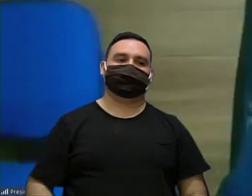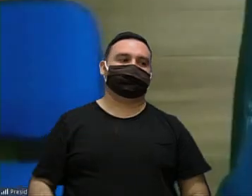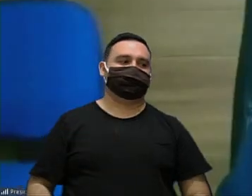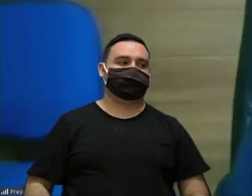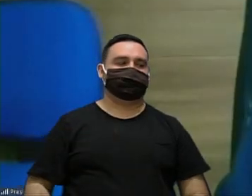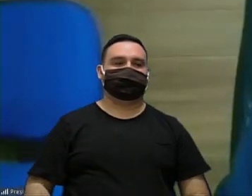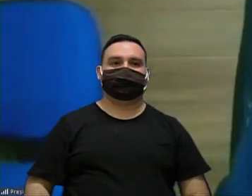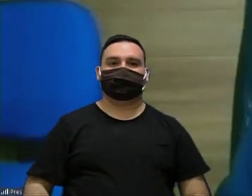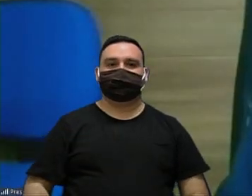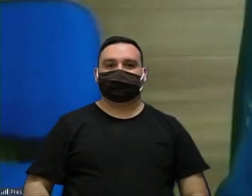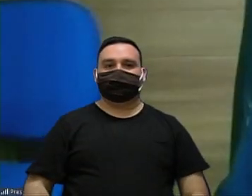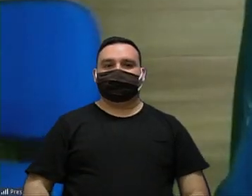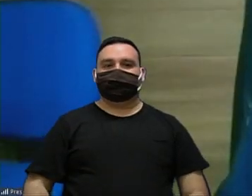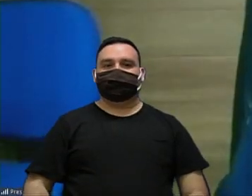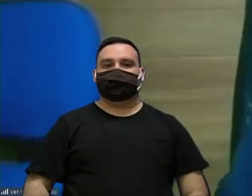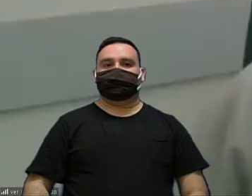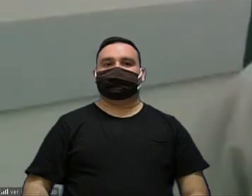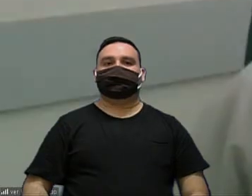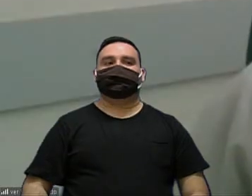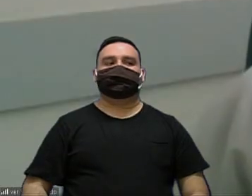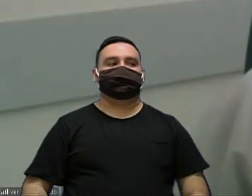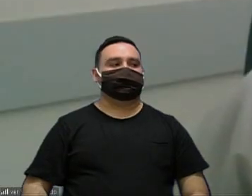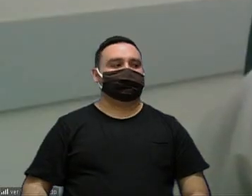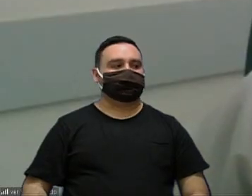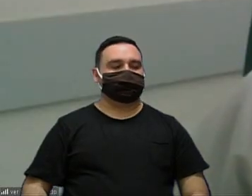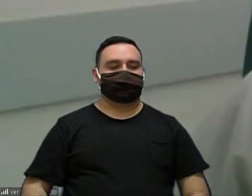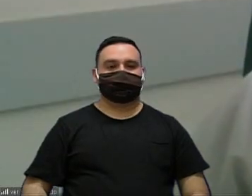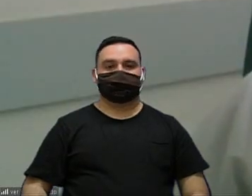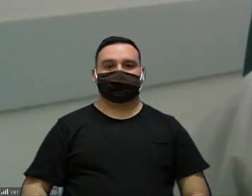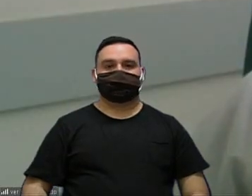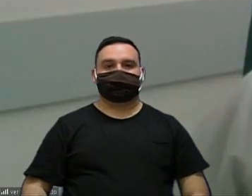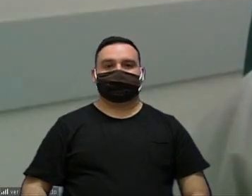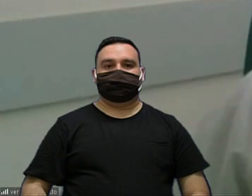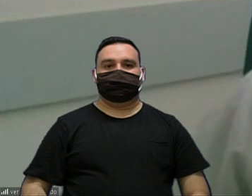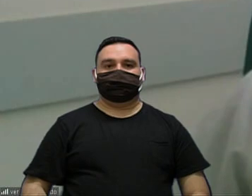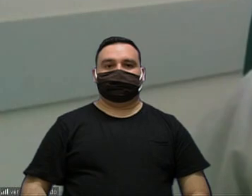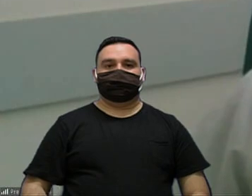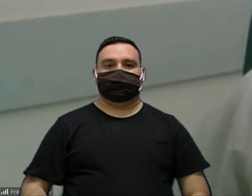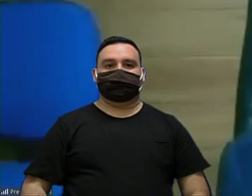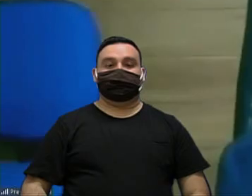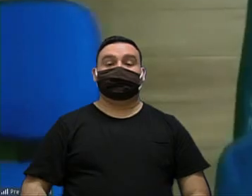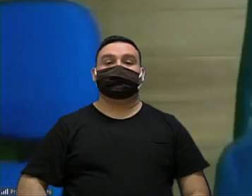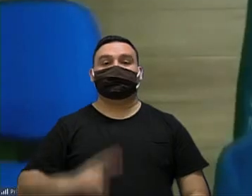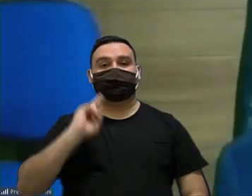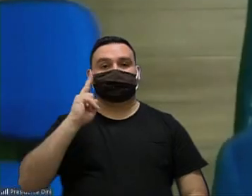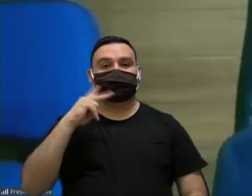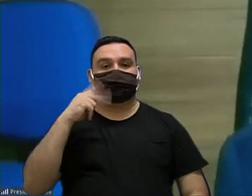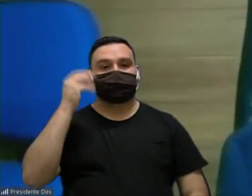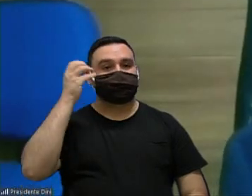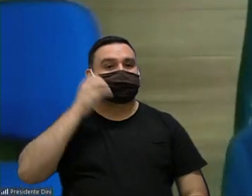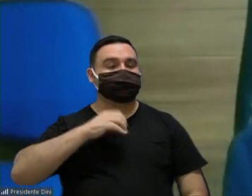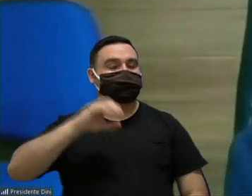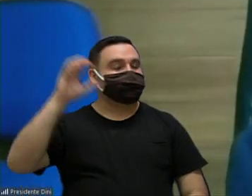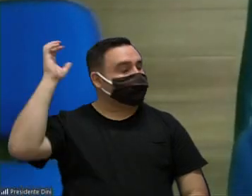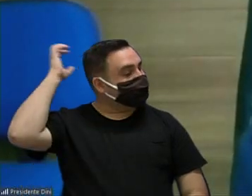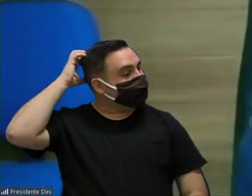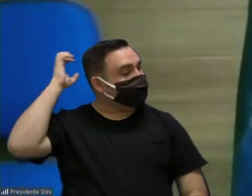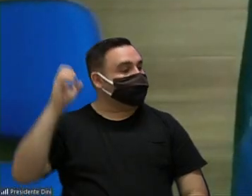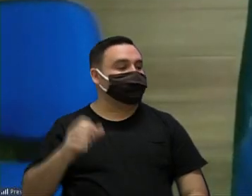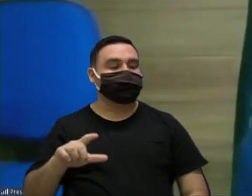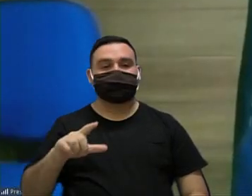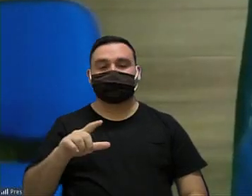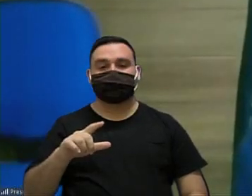vereador Dini é é vereador Péricles como existe